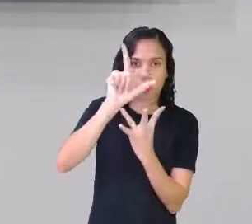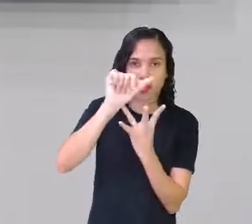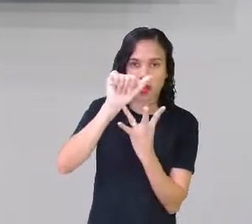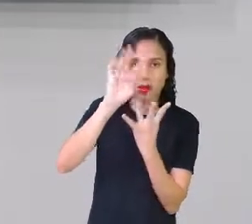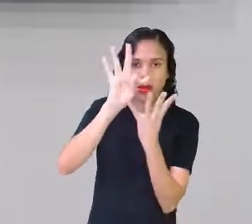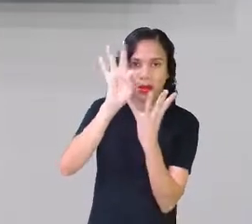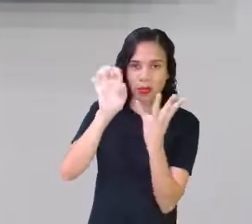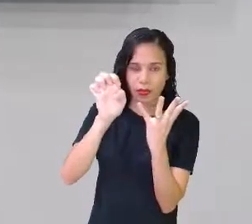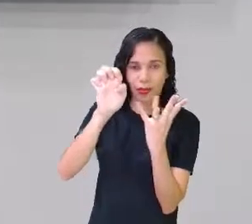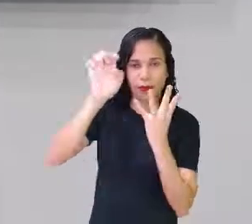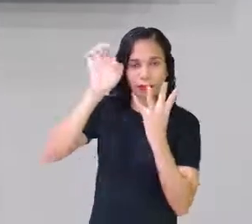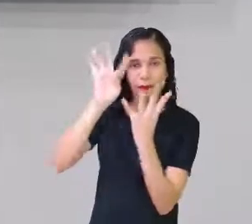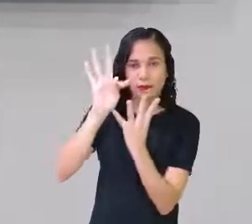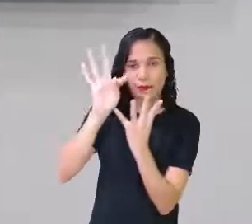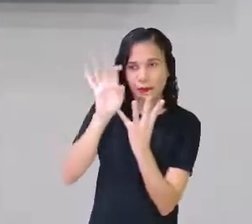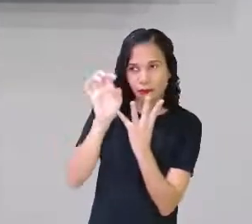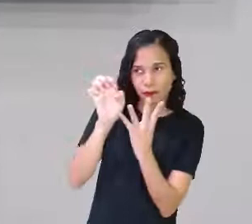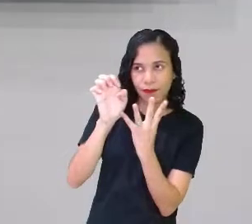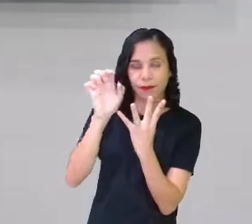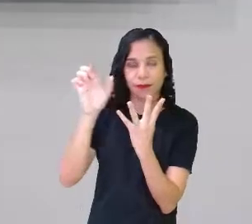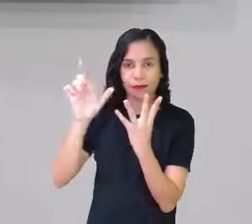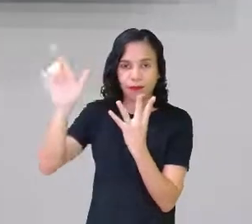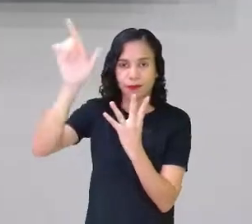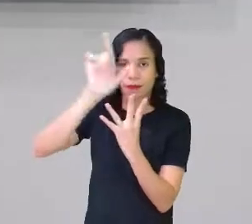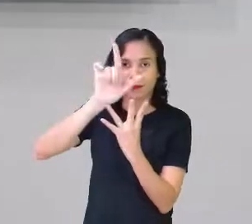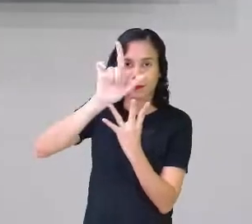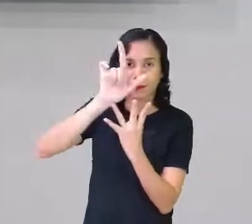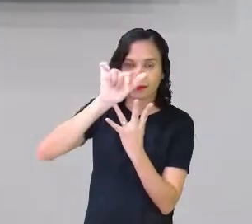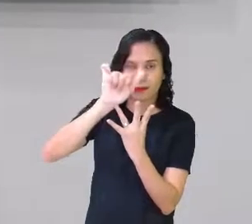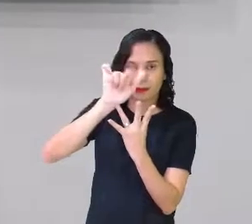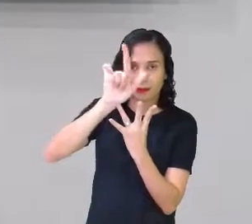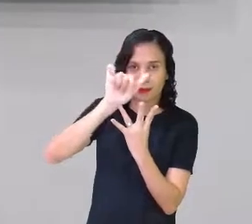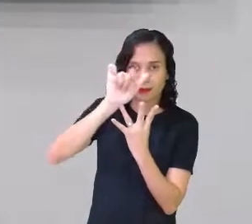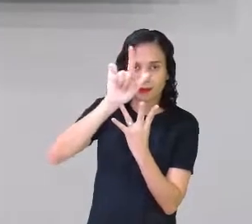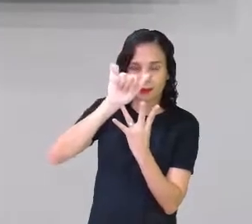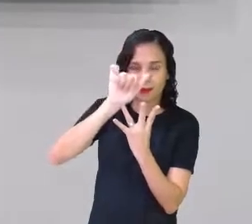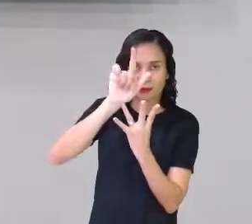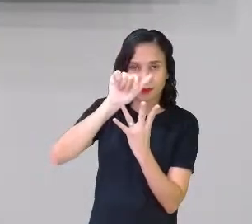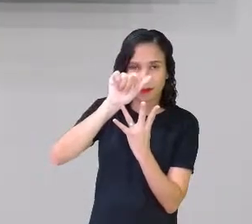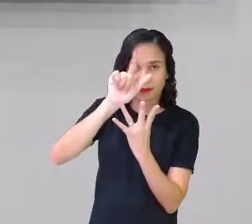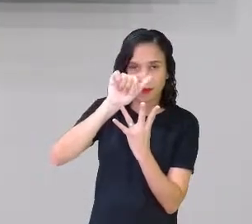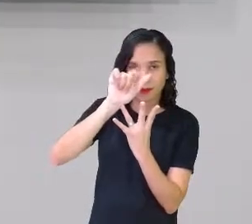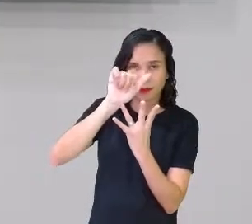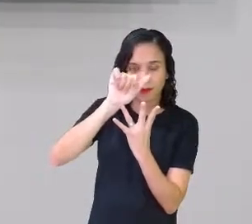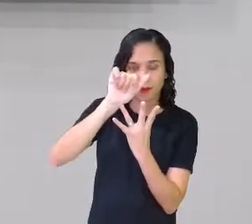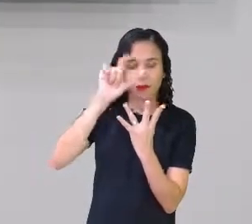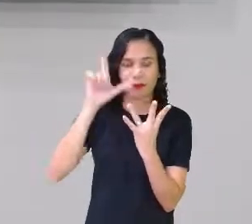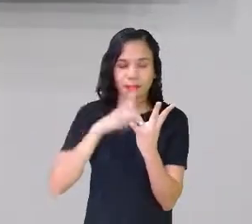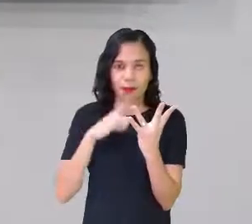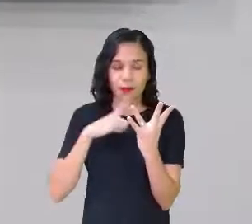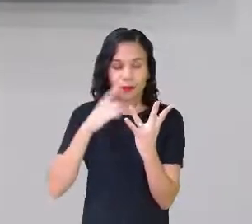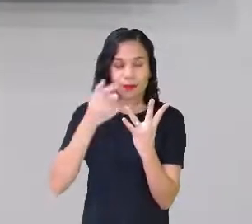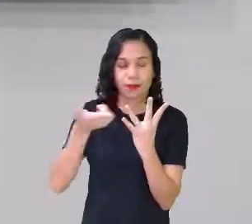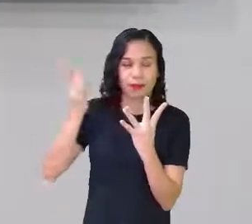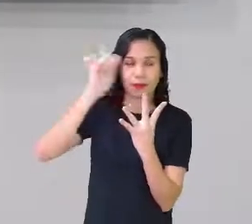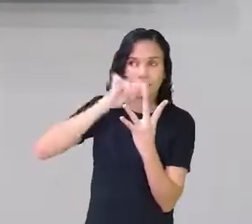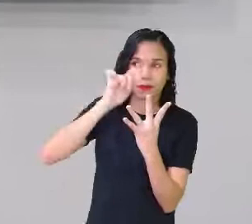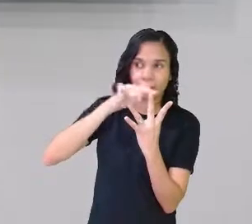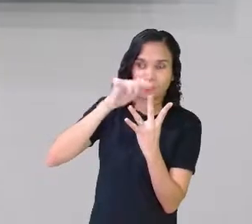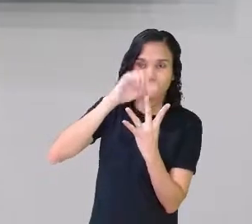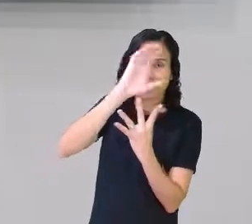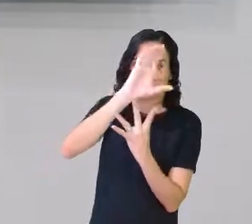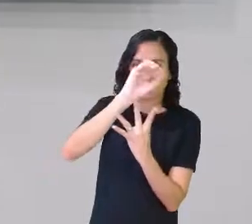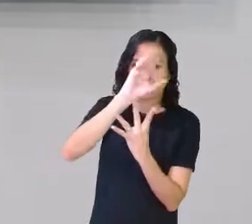essa palavra seria oxítona. Aqui nós temos a penúltima sílaba. E aqui